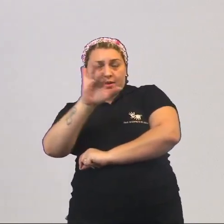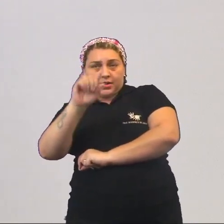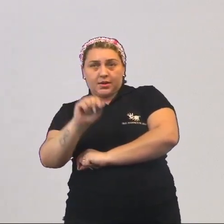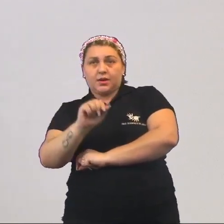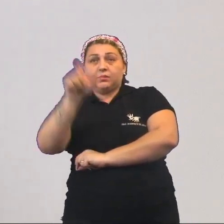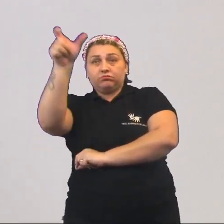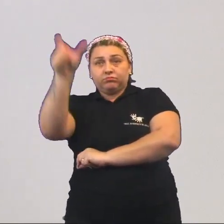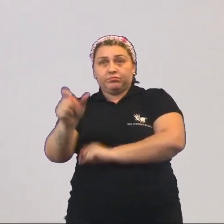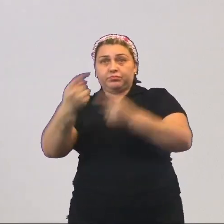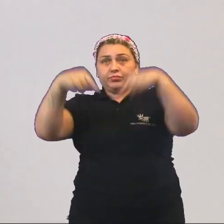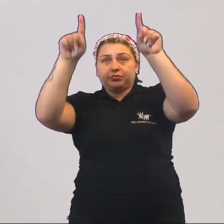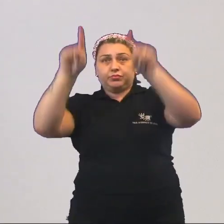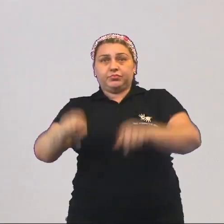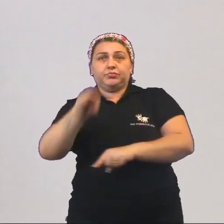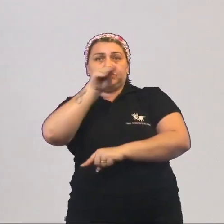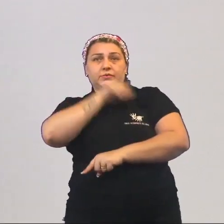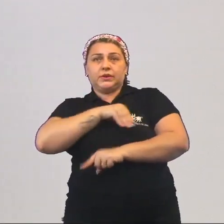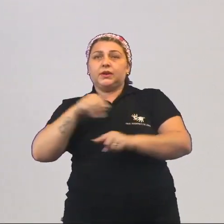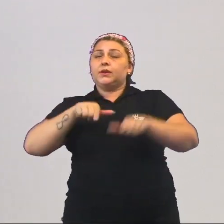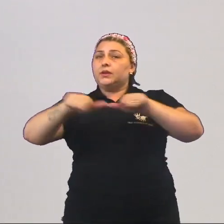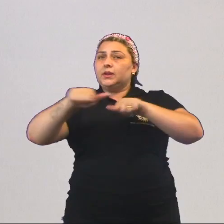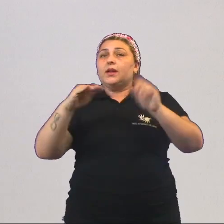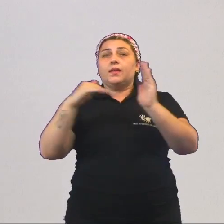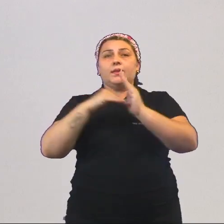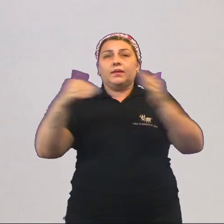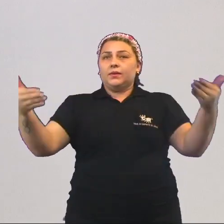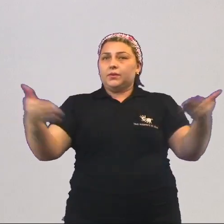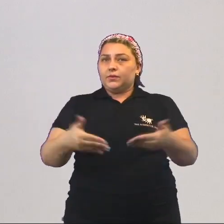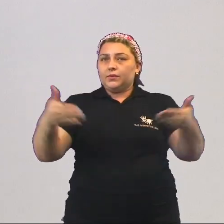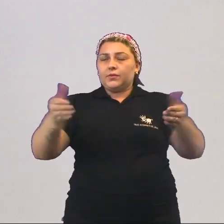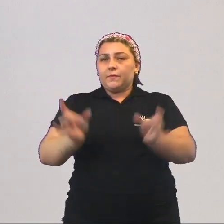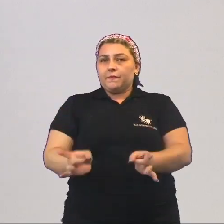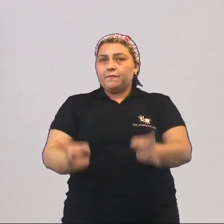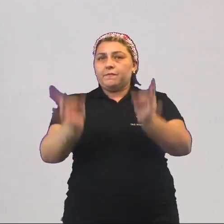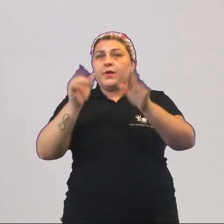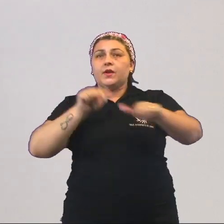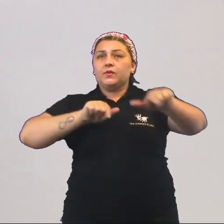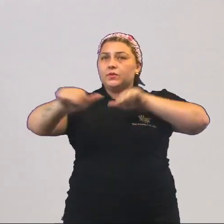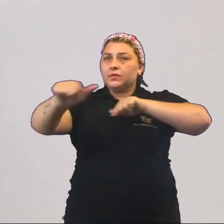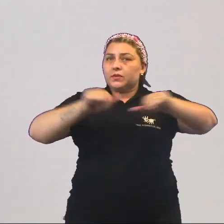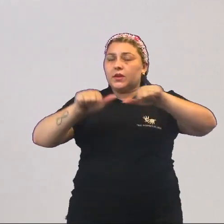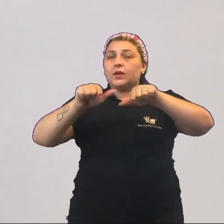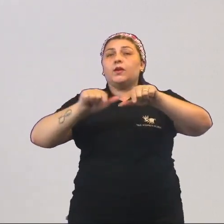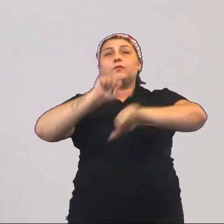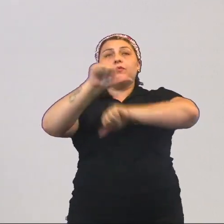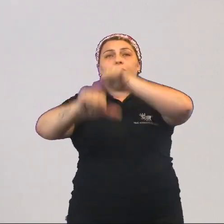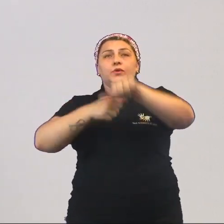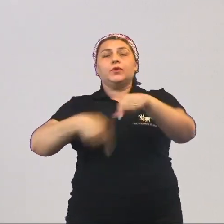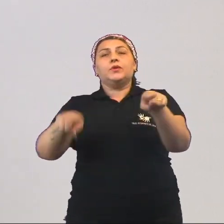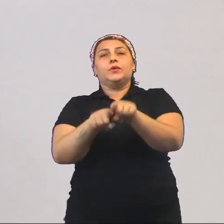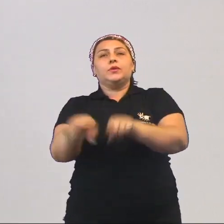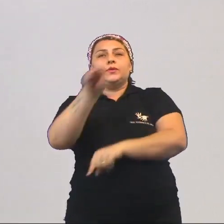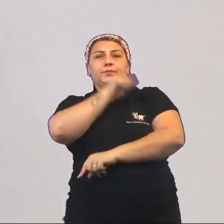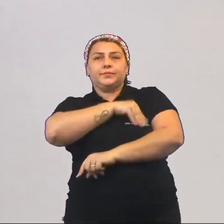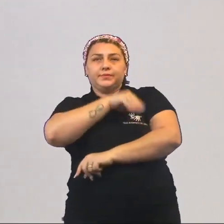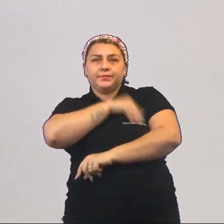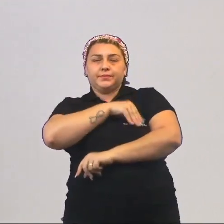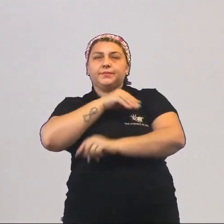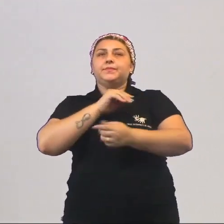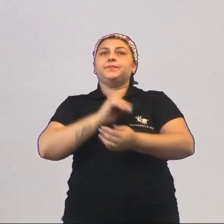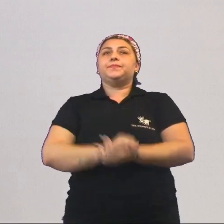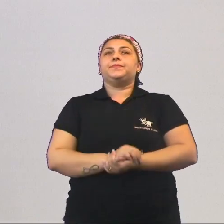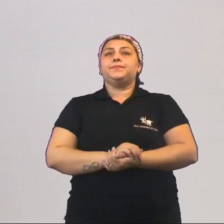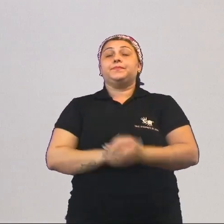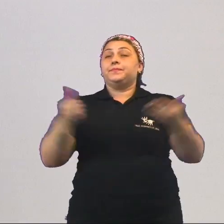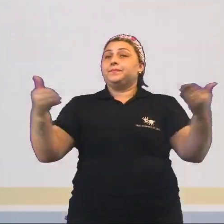assalariado que existe até os nossos dias atuais, que vende a sua mão de obra em troca justamente do salário.